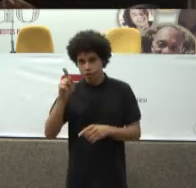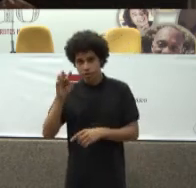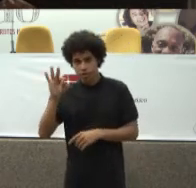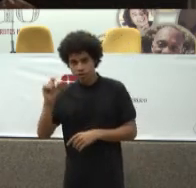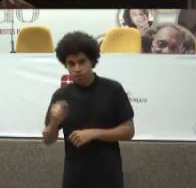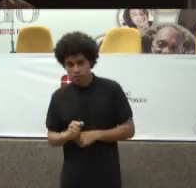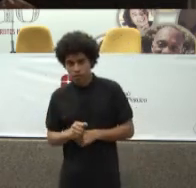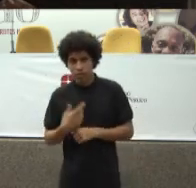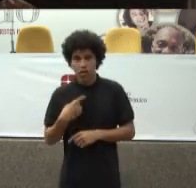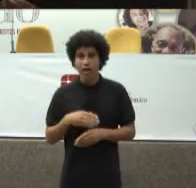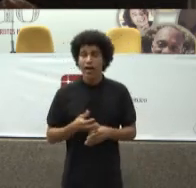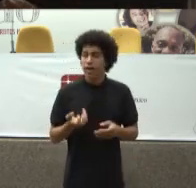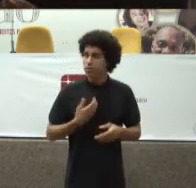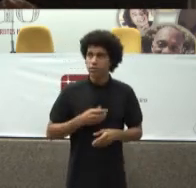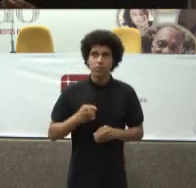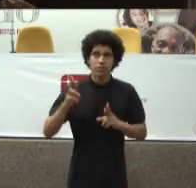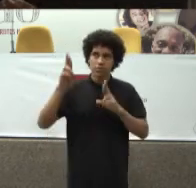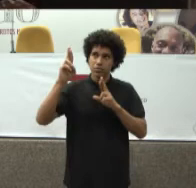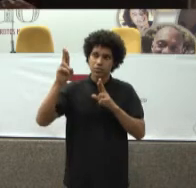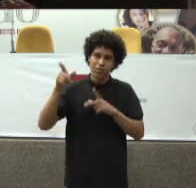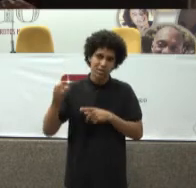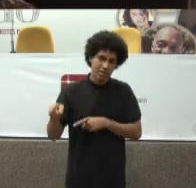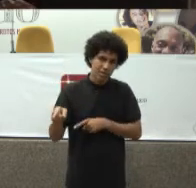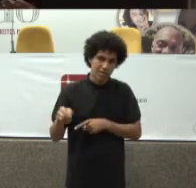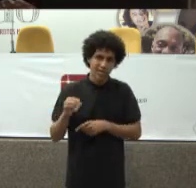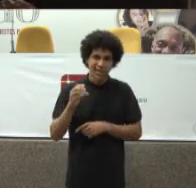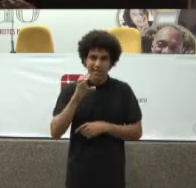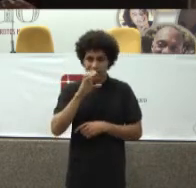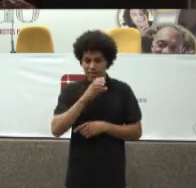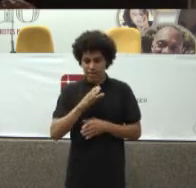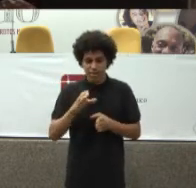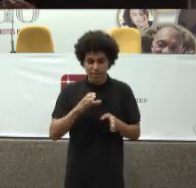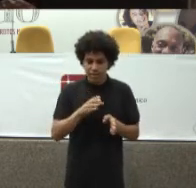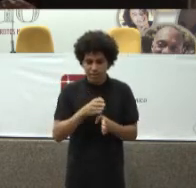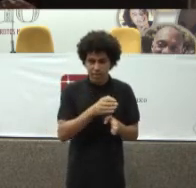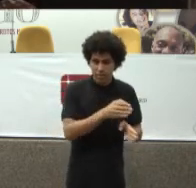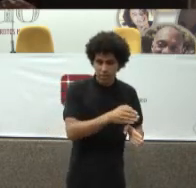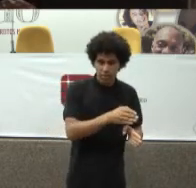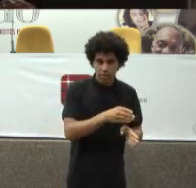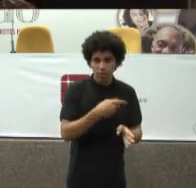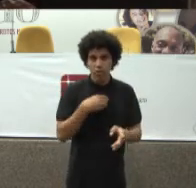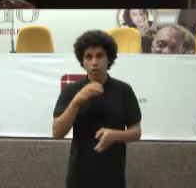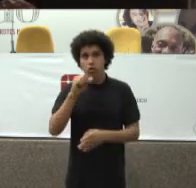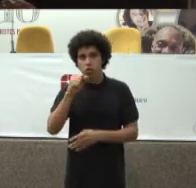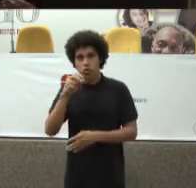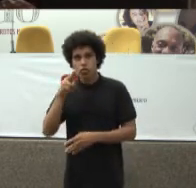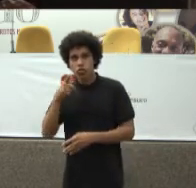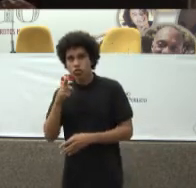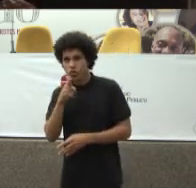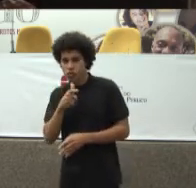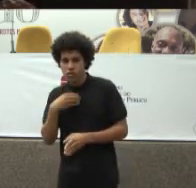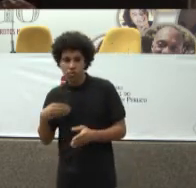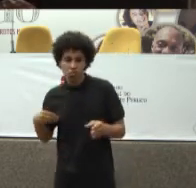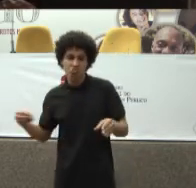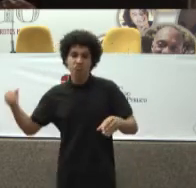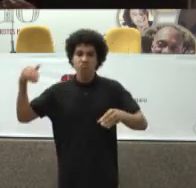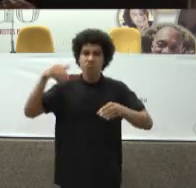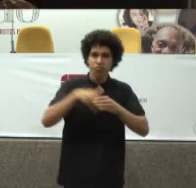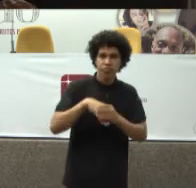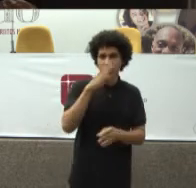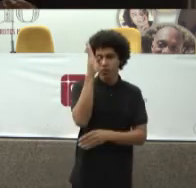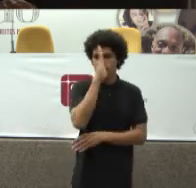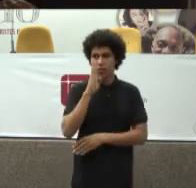Decentralização E divisão De competências Que o SUS Rapidamente Se implantou No Brasil todo